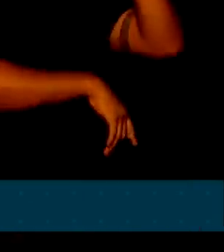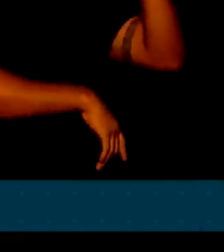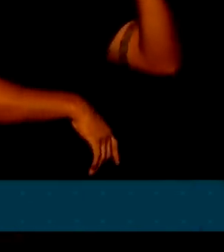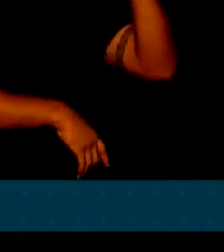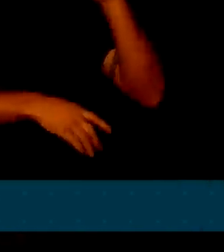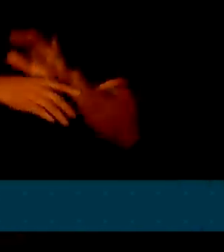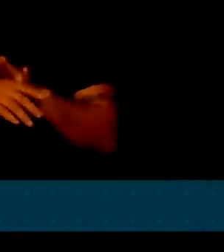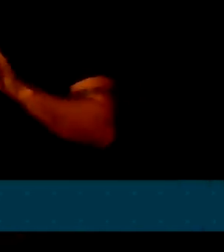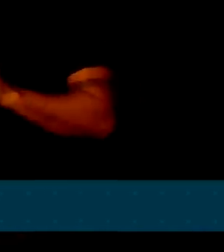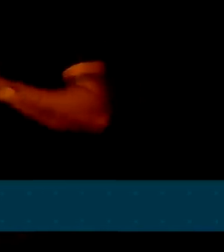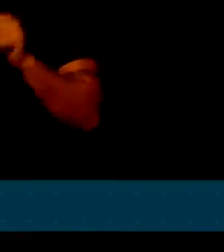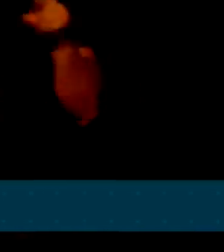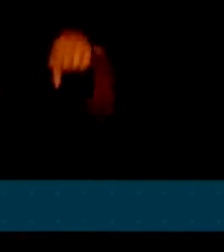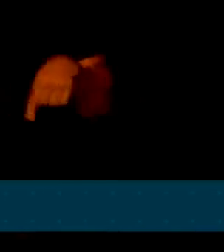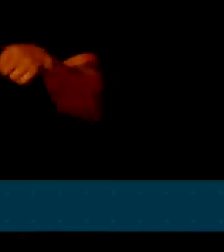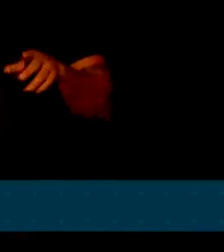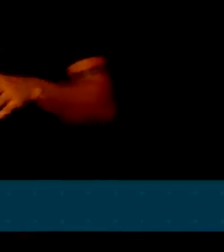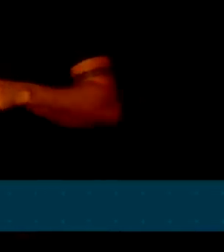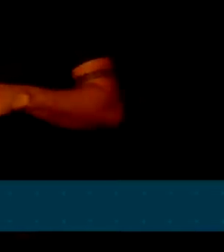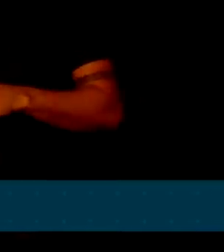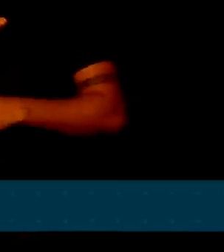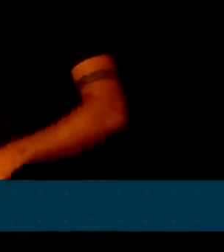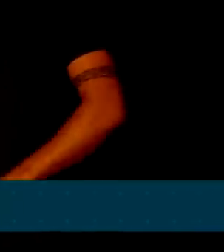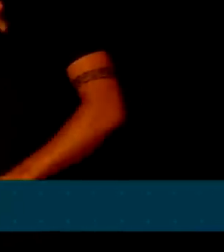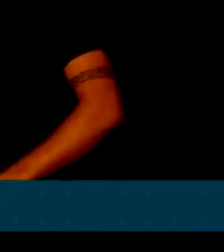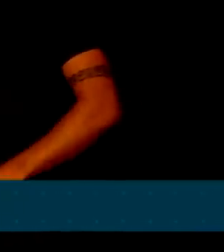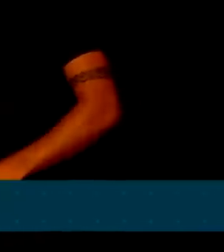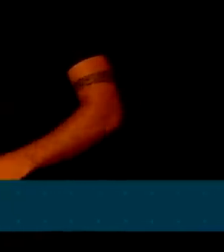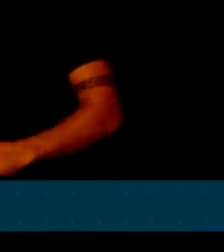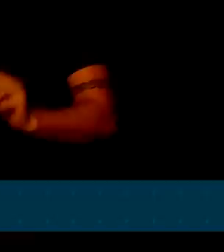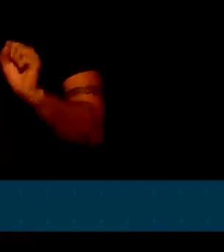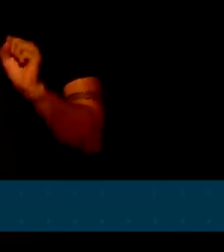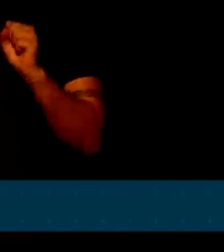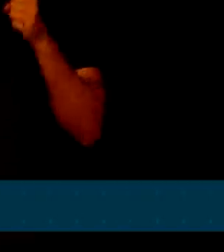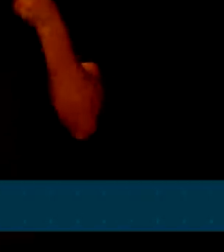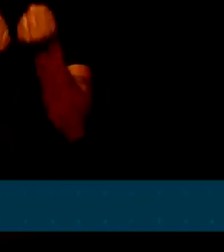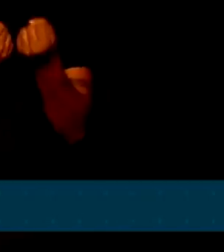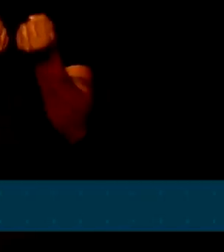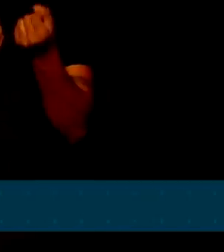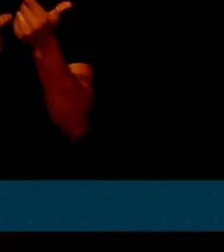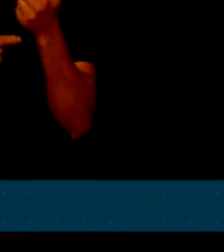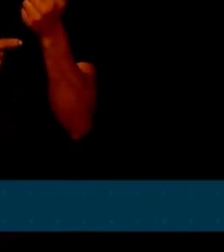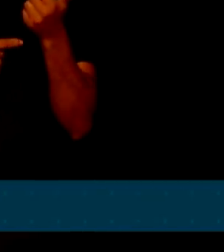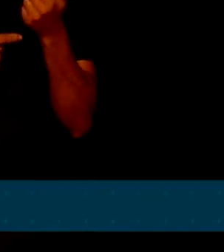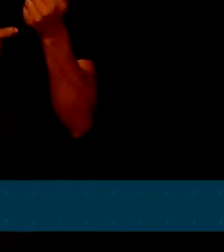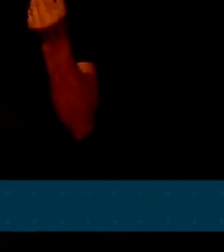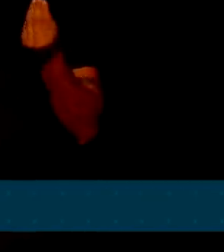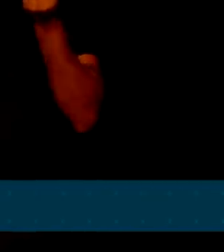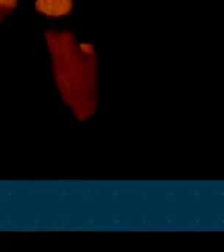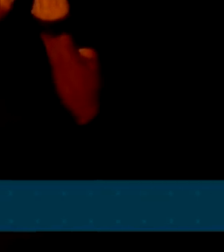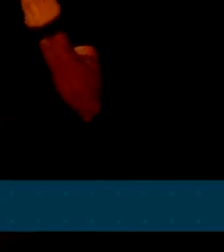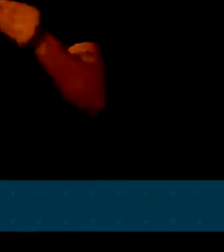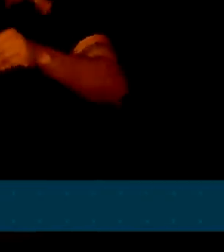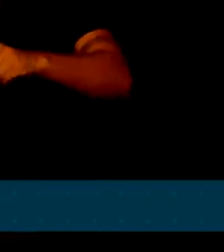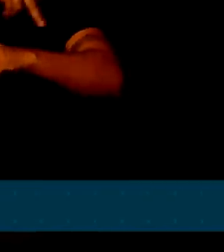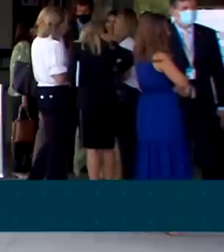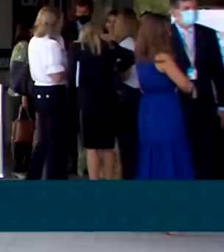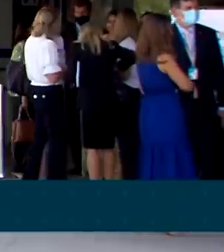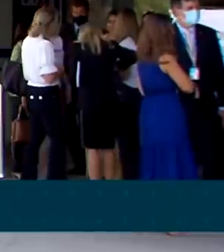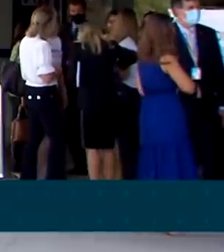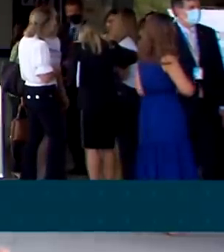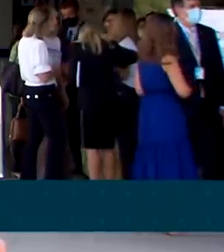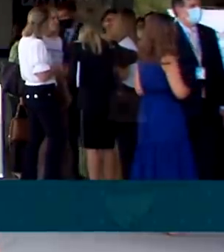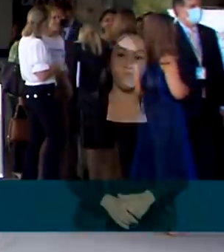consultórios. São pessoas que estão em condições de entregar ao país o seu talento.